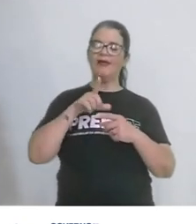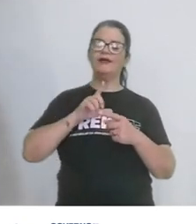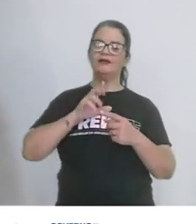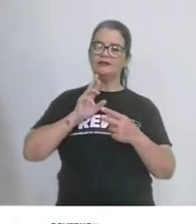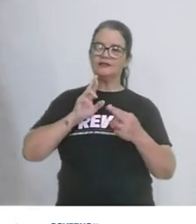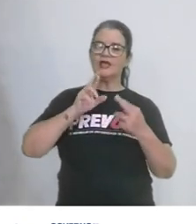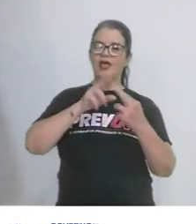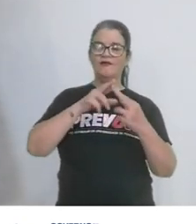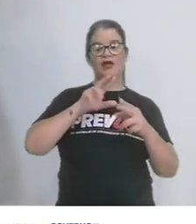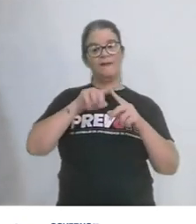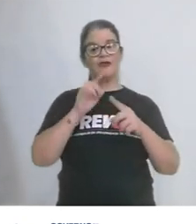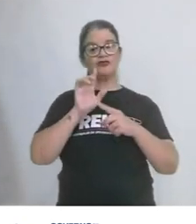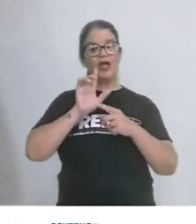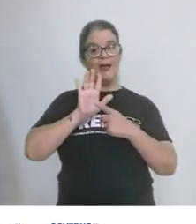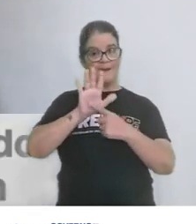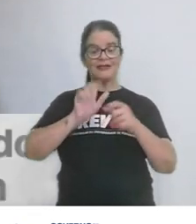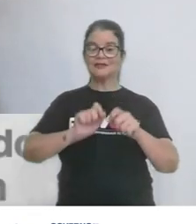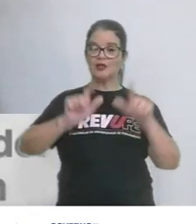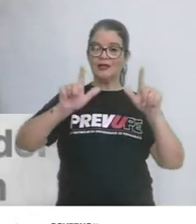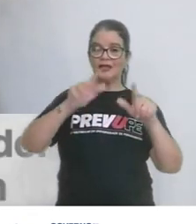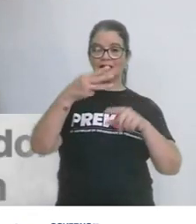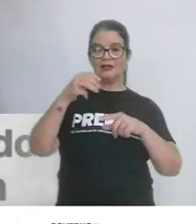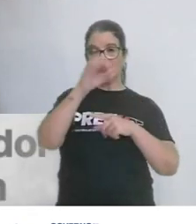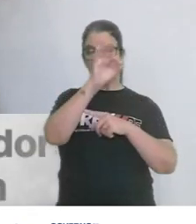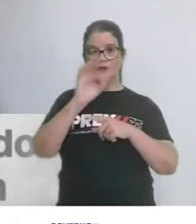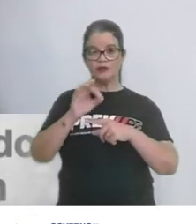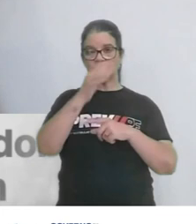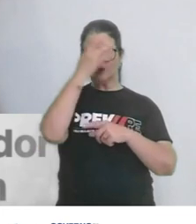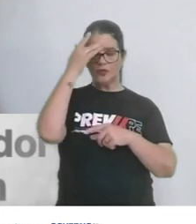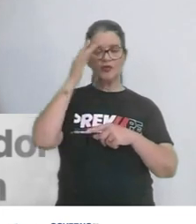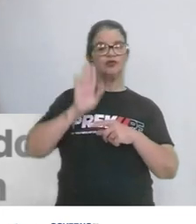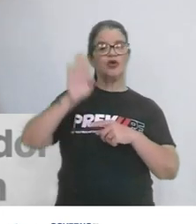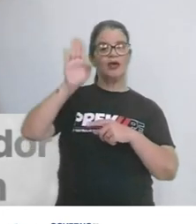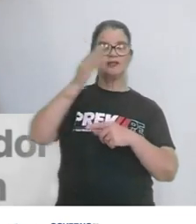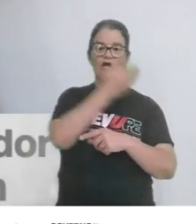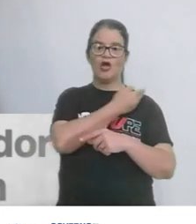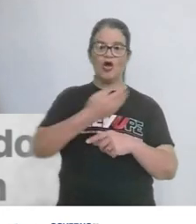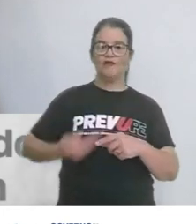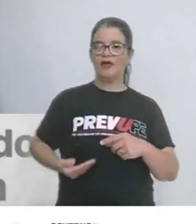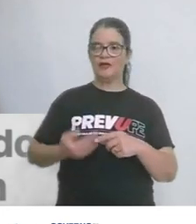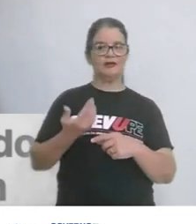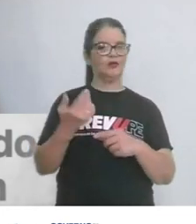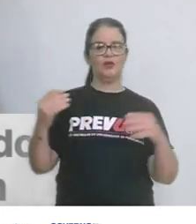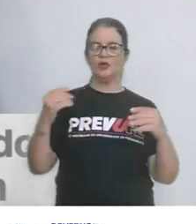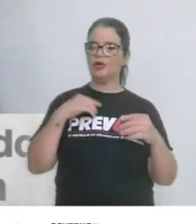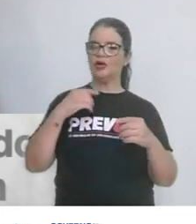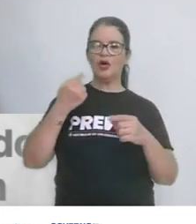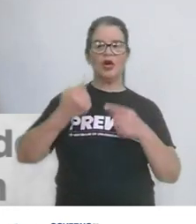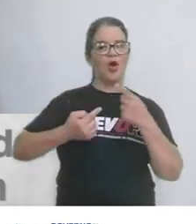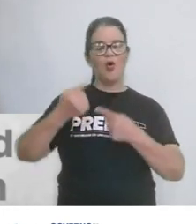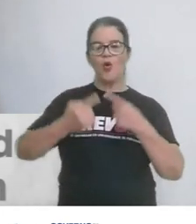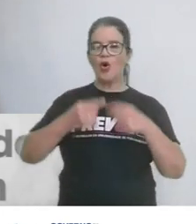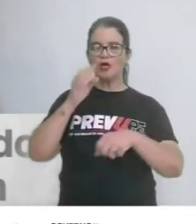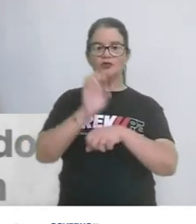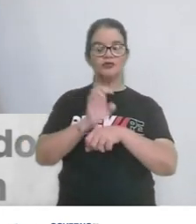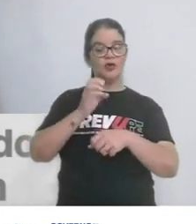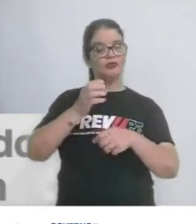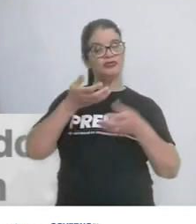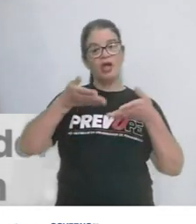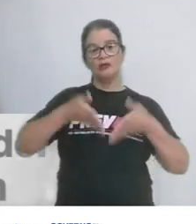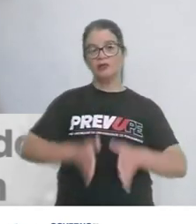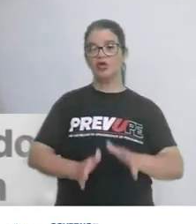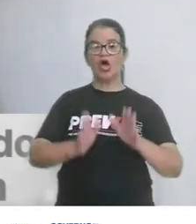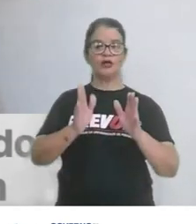no exemplo que está aparecendo agora na tela, 30% dos candidatos a governador não concorrem em seu estado de origem.